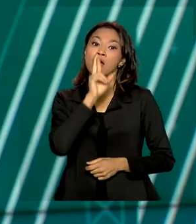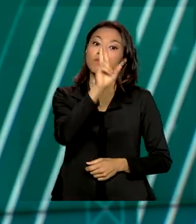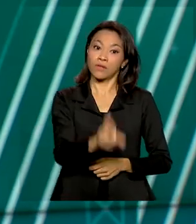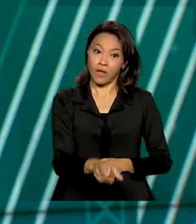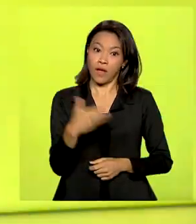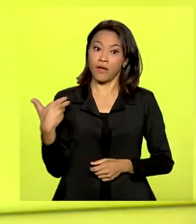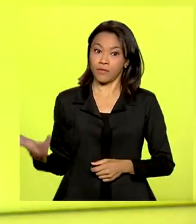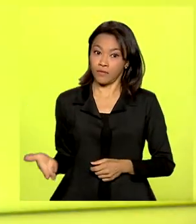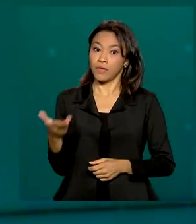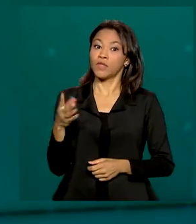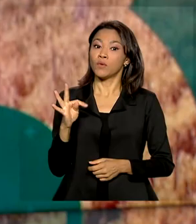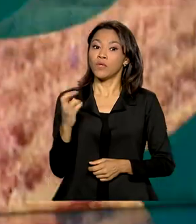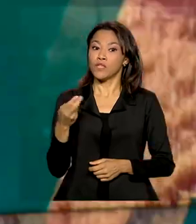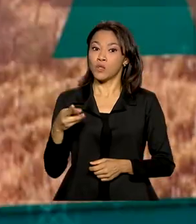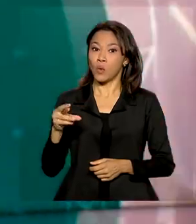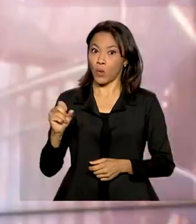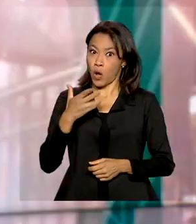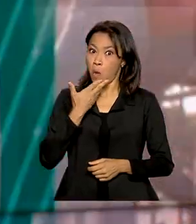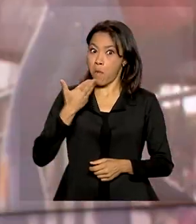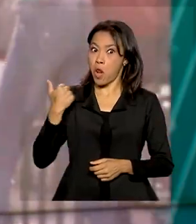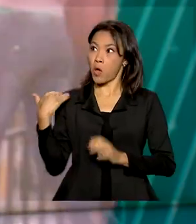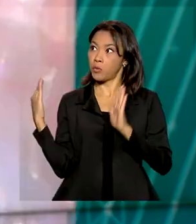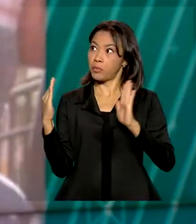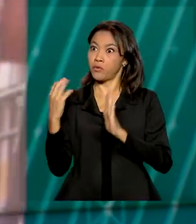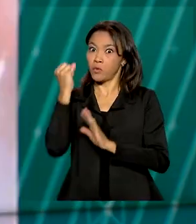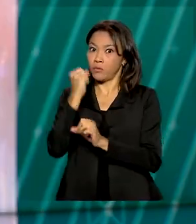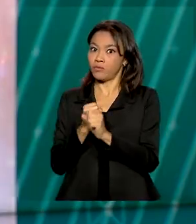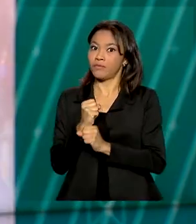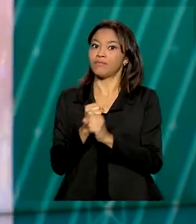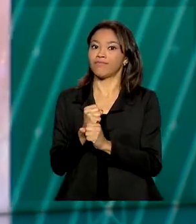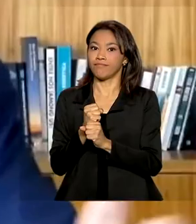do Tesouro Nacional é o melhor dos últimos oito anos.